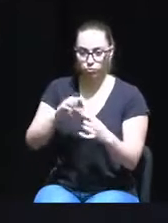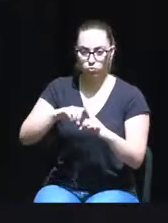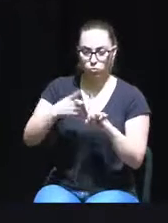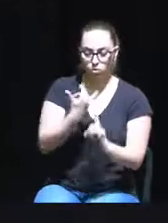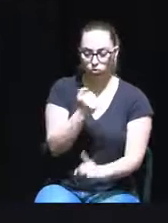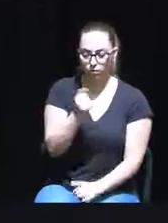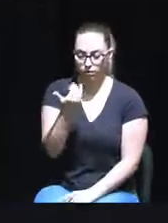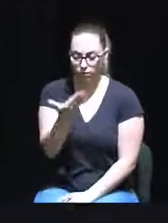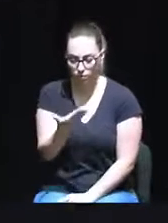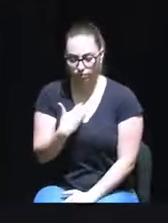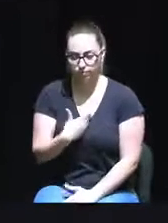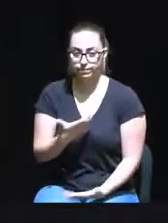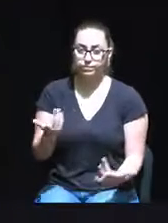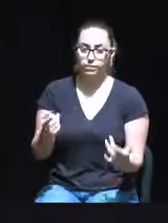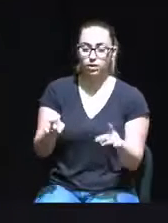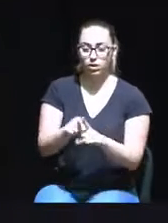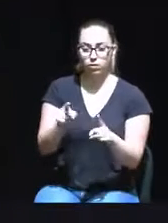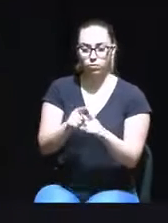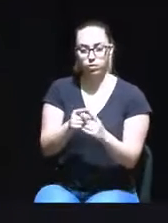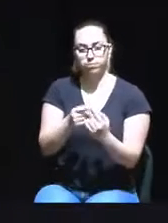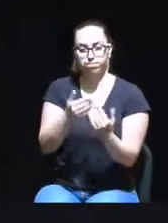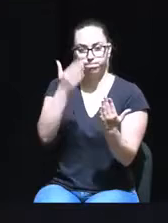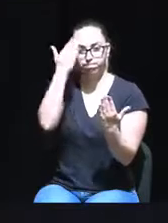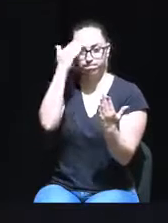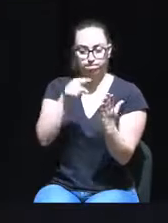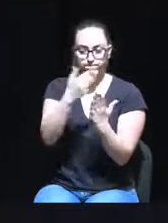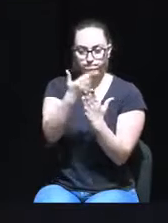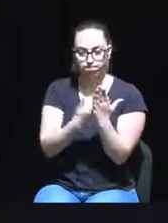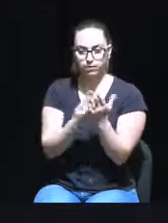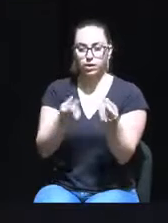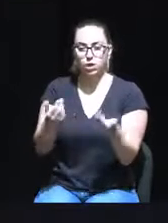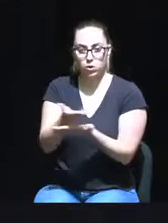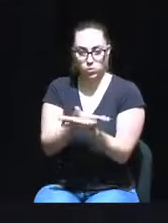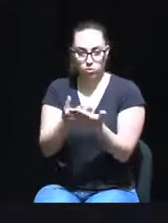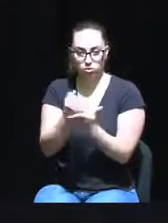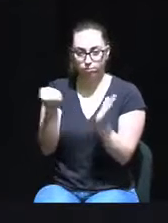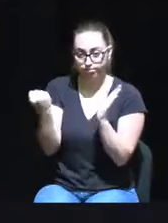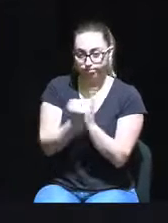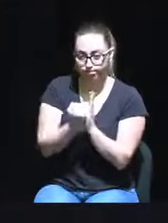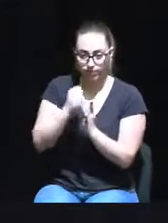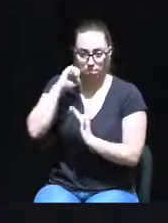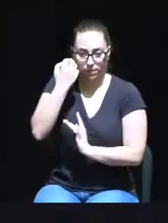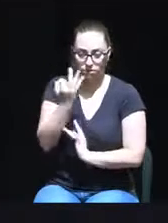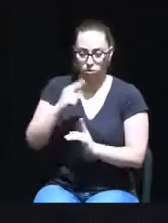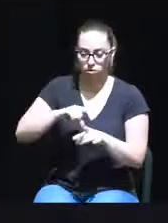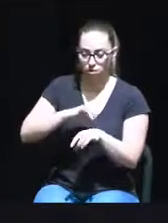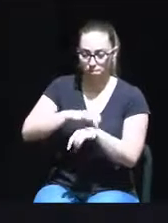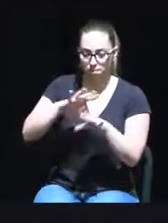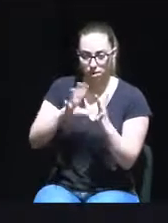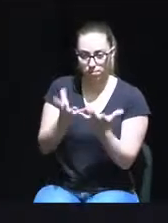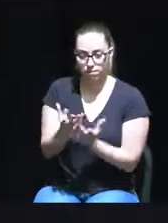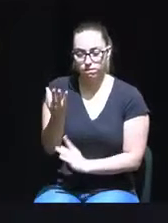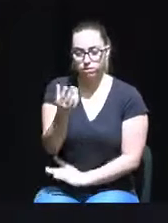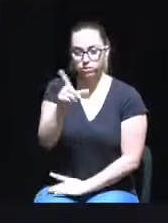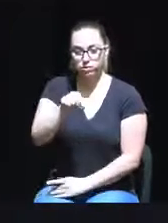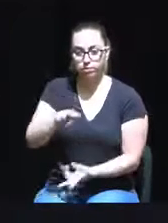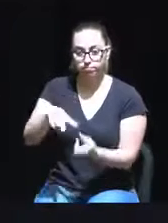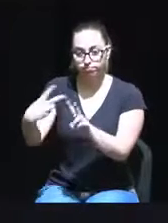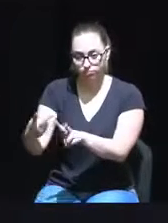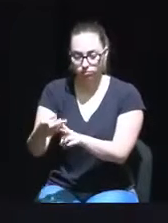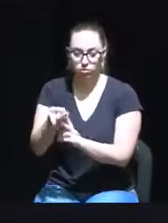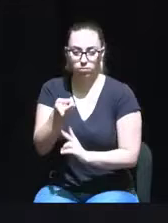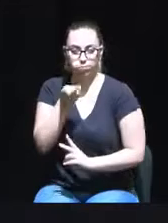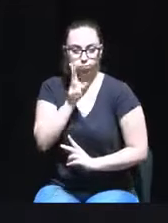2021, que, para além de refletir uma conjuntura económica fortemente marcada pela pandemia, foram ainda destacadas pela mudança do Executivo